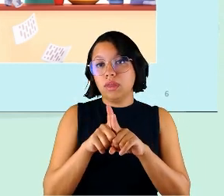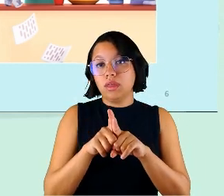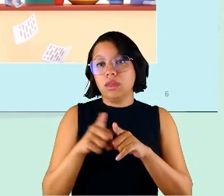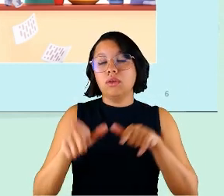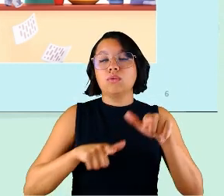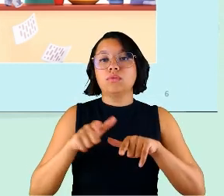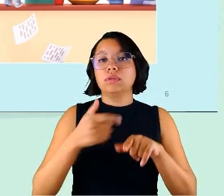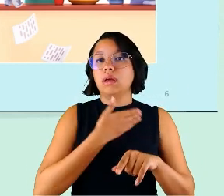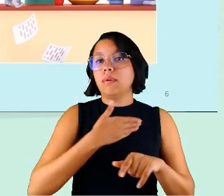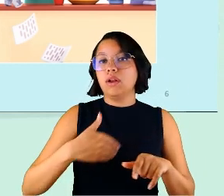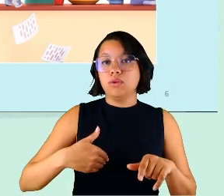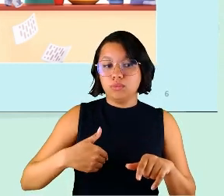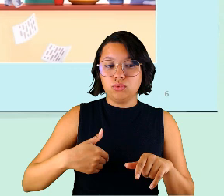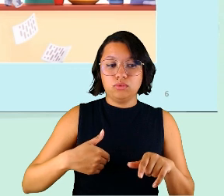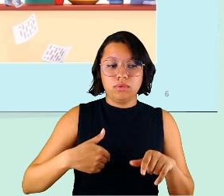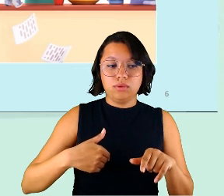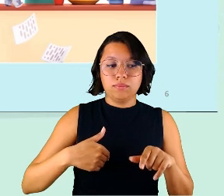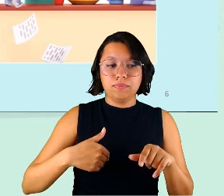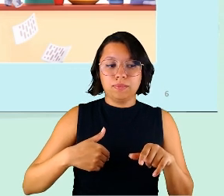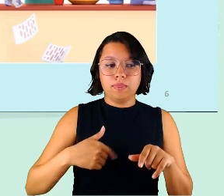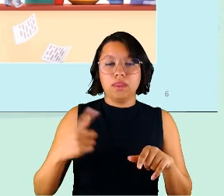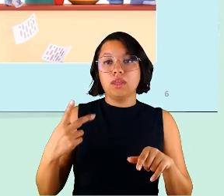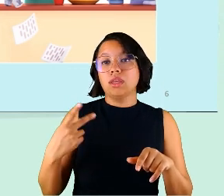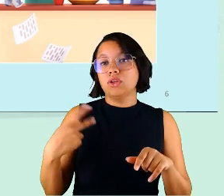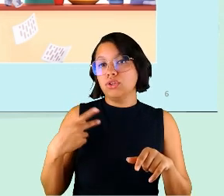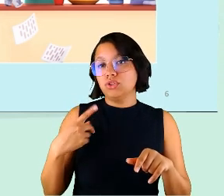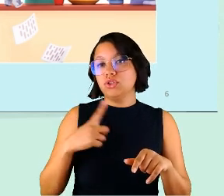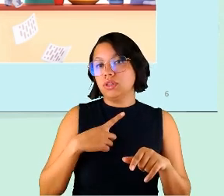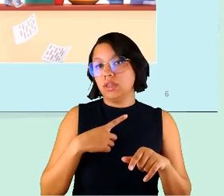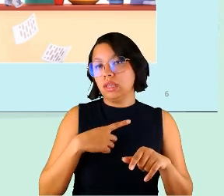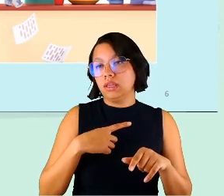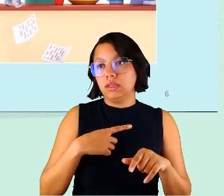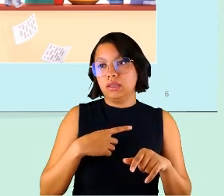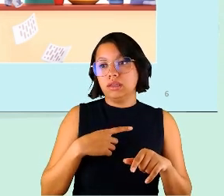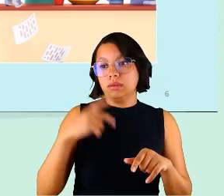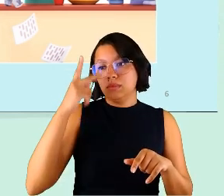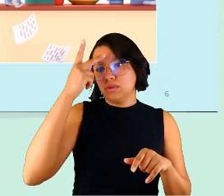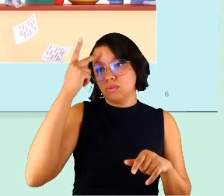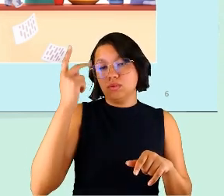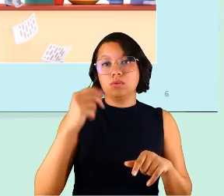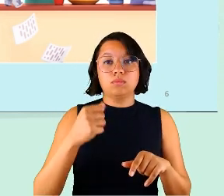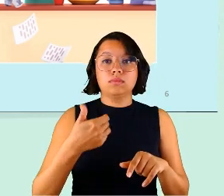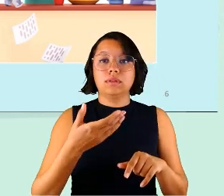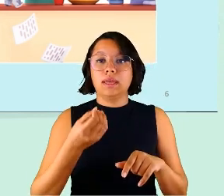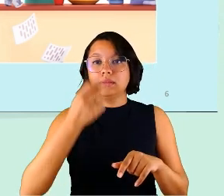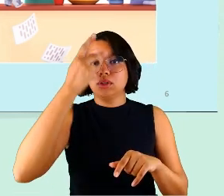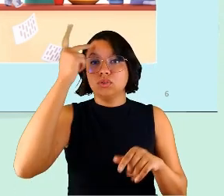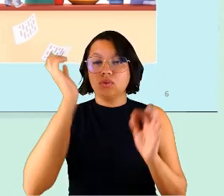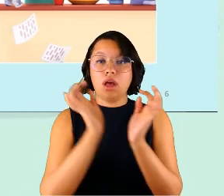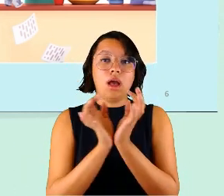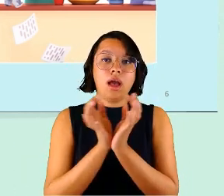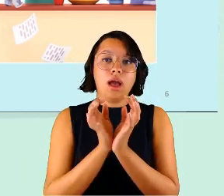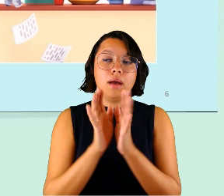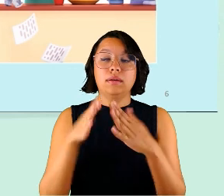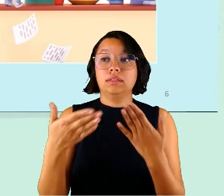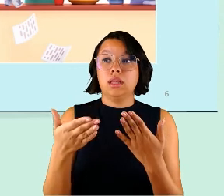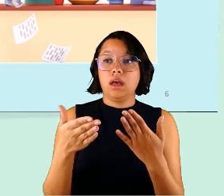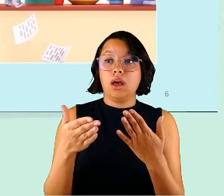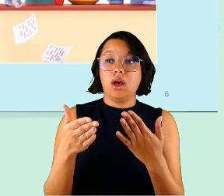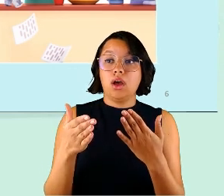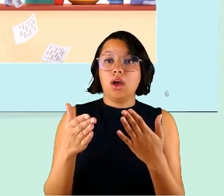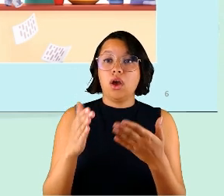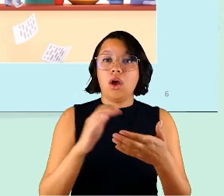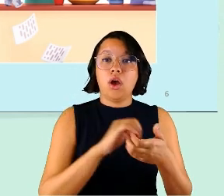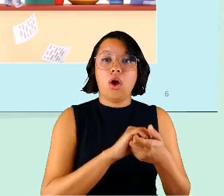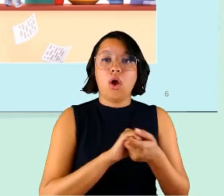público que, em média, vocês já vão mostrar esses dados, a gente tem pessoas com 10 membros na equipe e, então, conciliar